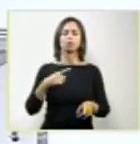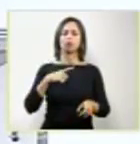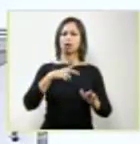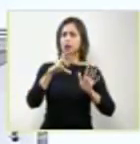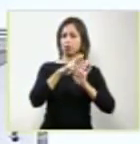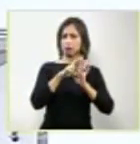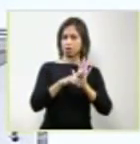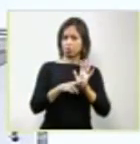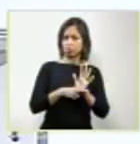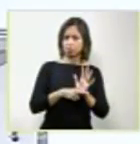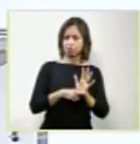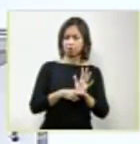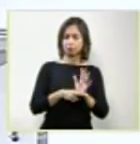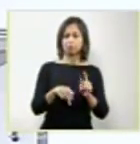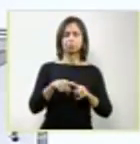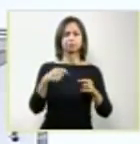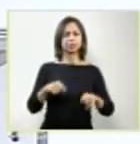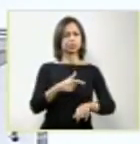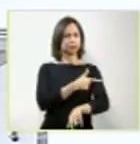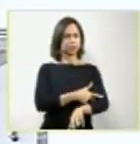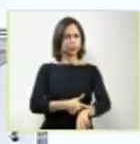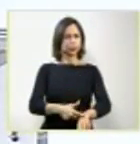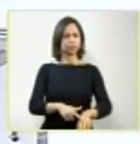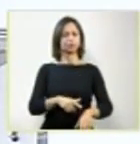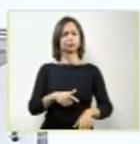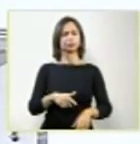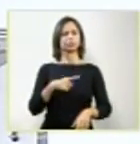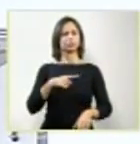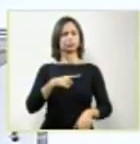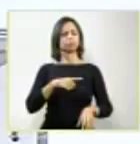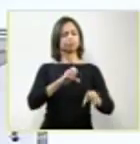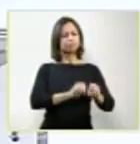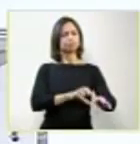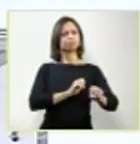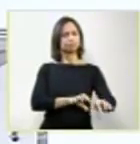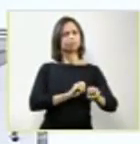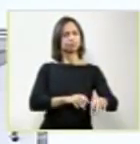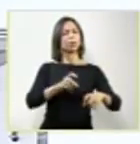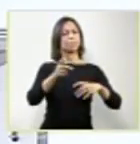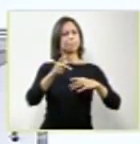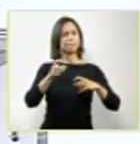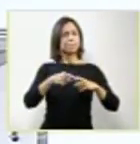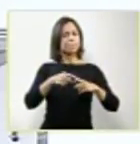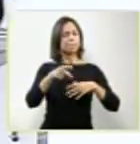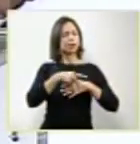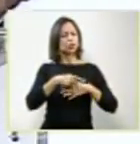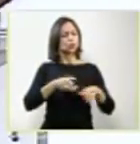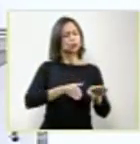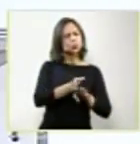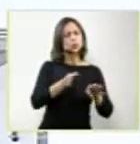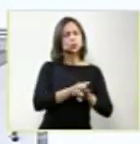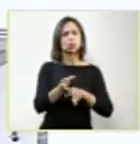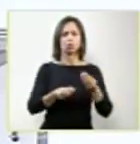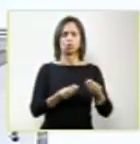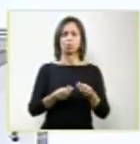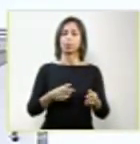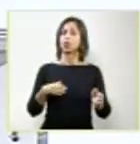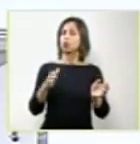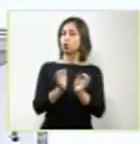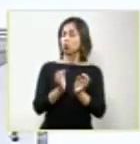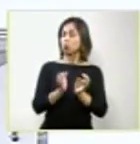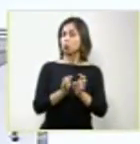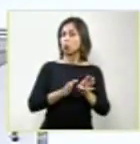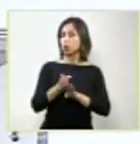isso, disciplinar os médicos nesse exercício. São os Conselhos Regionais e o Conselho